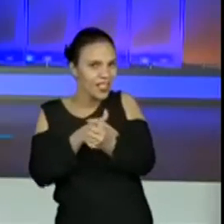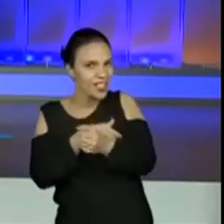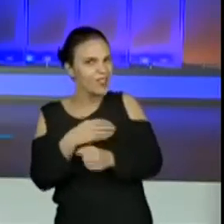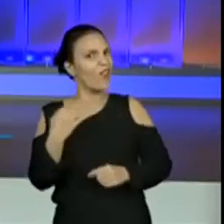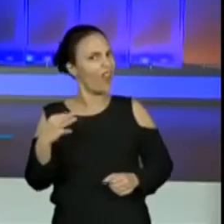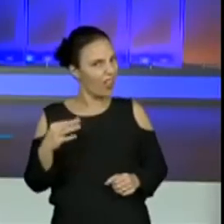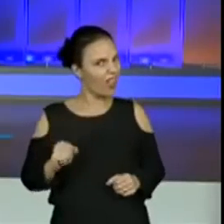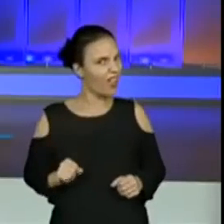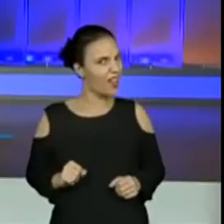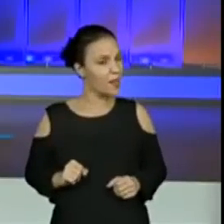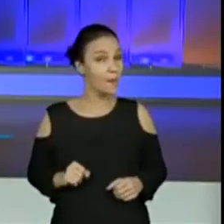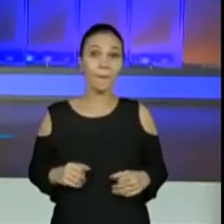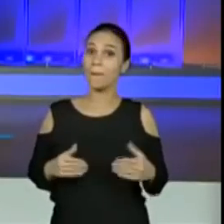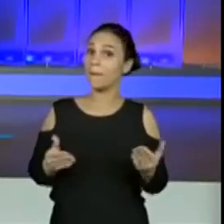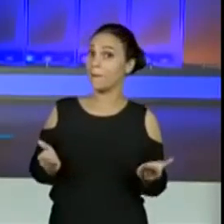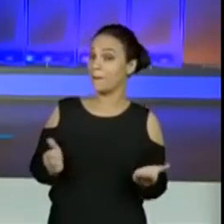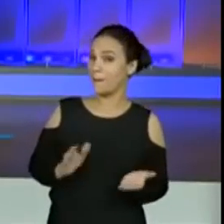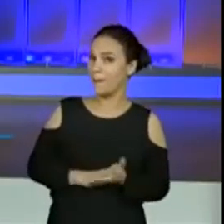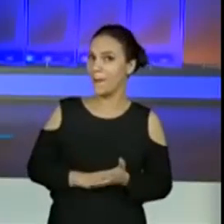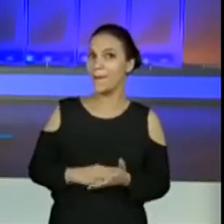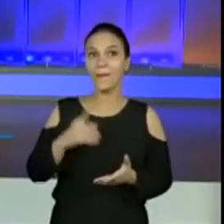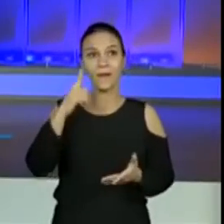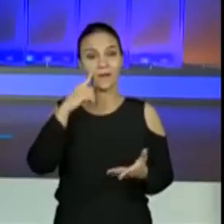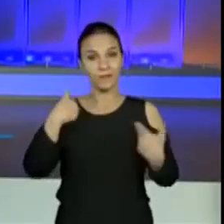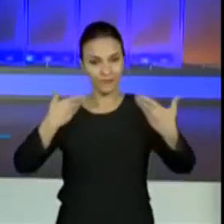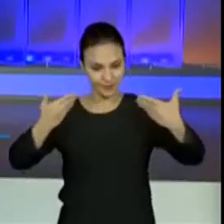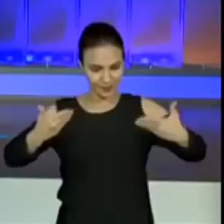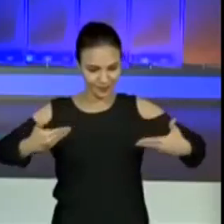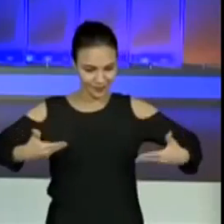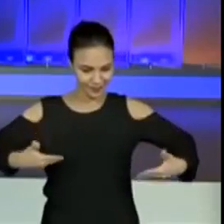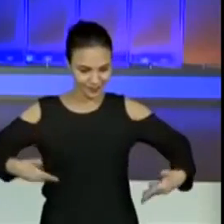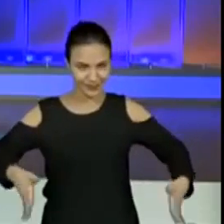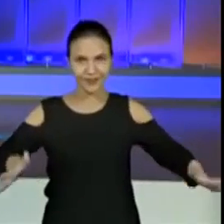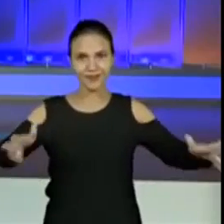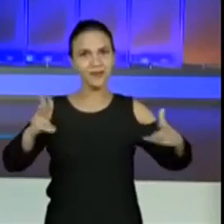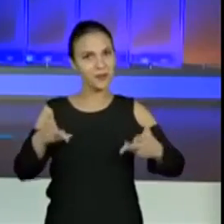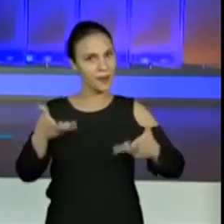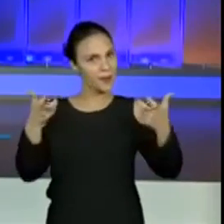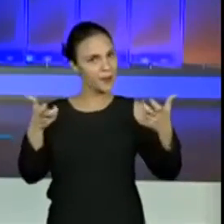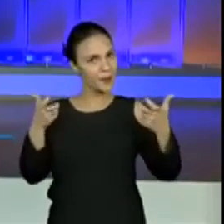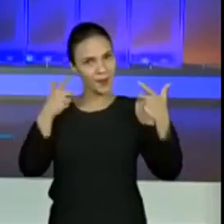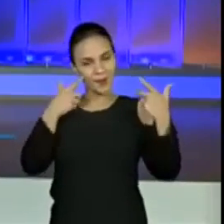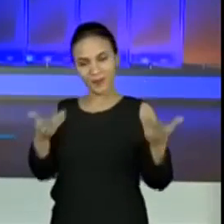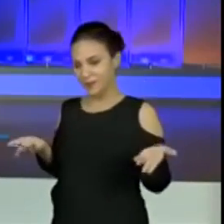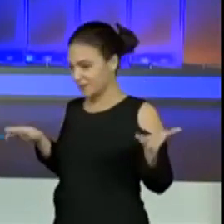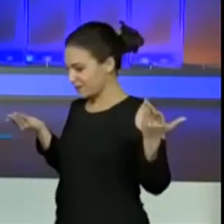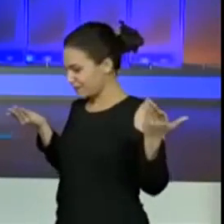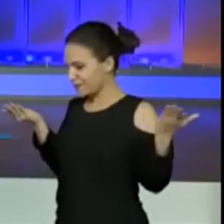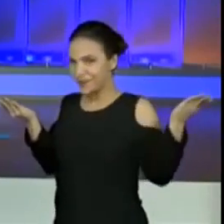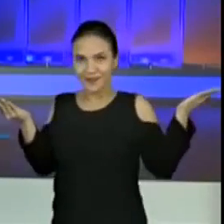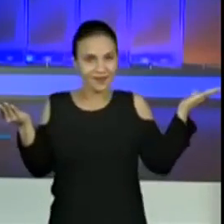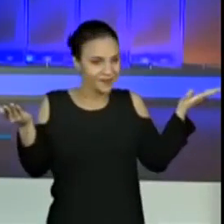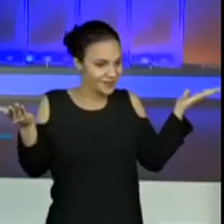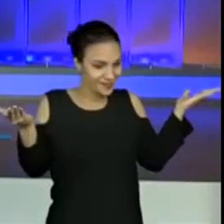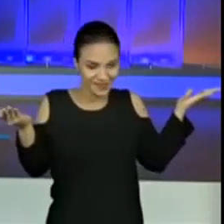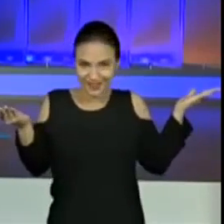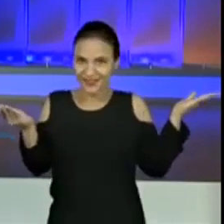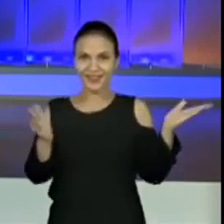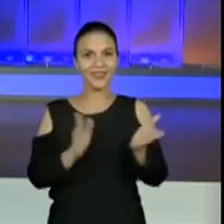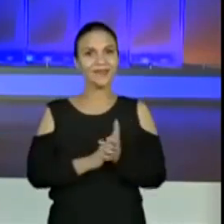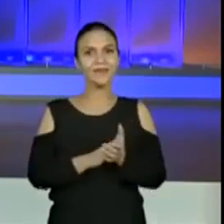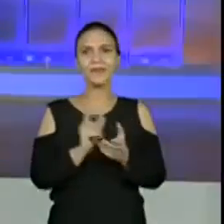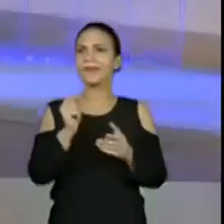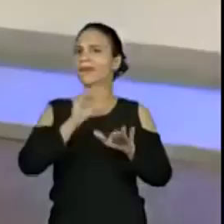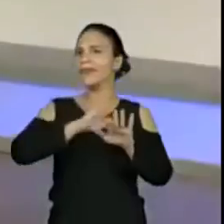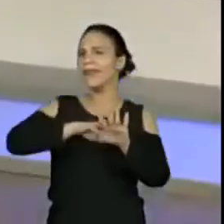será, pro? Inclusive, olha, eu vim a caráter. Vocês perceberam? Olha só. E aí, o que será que